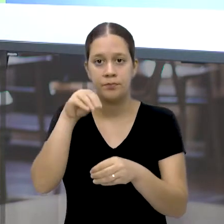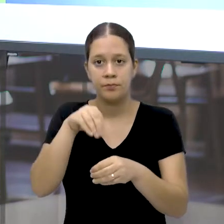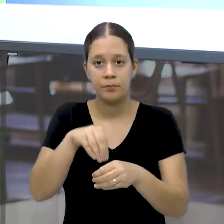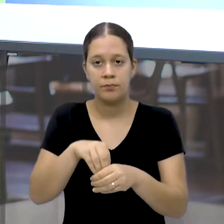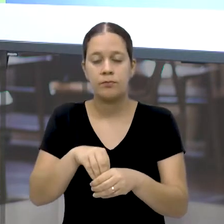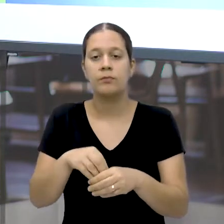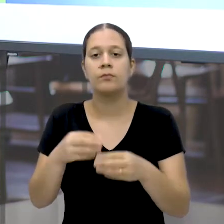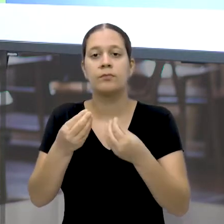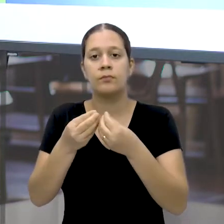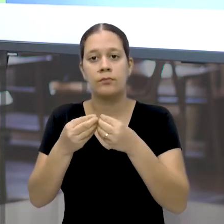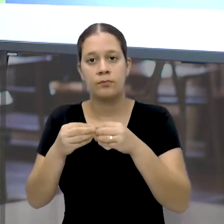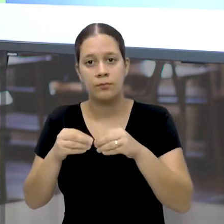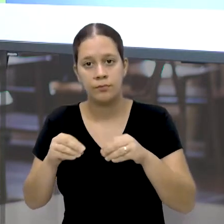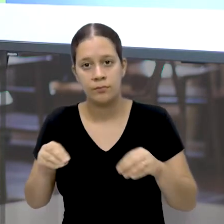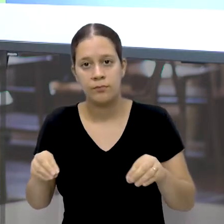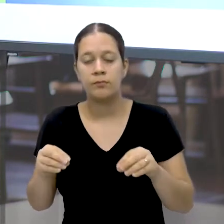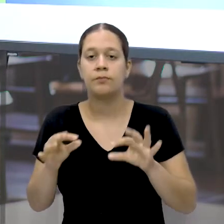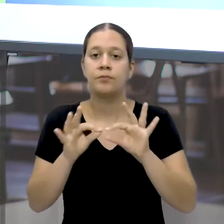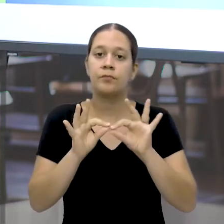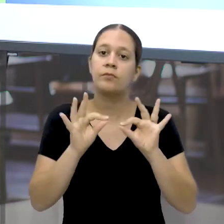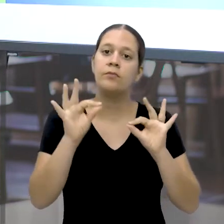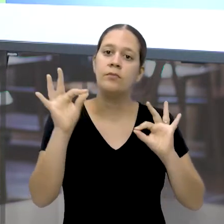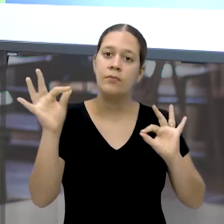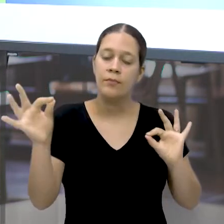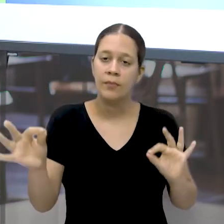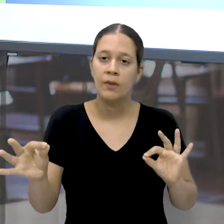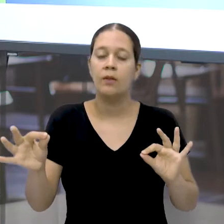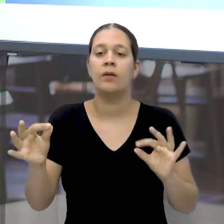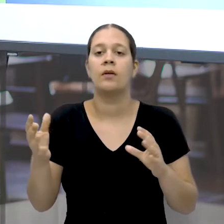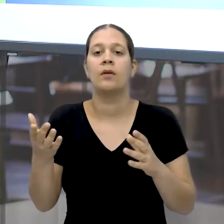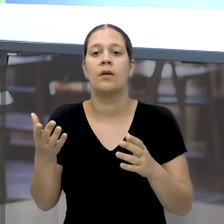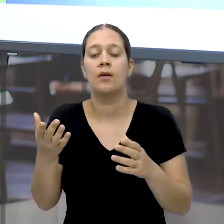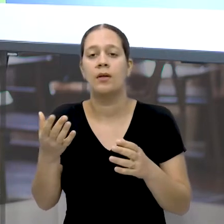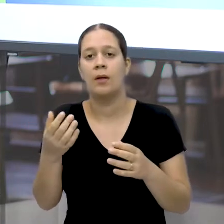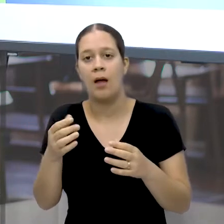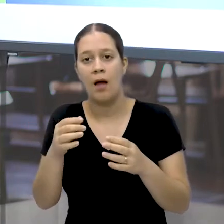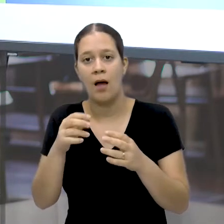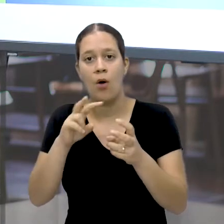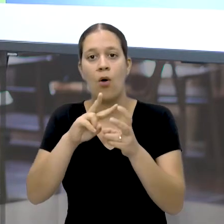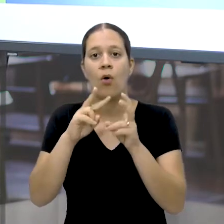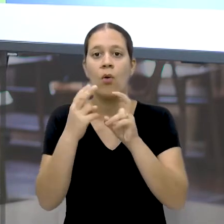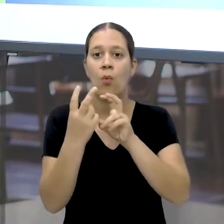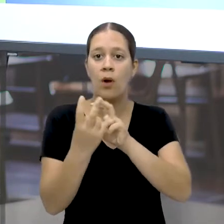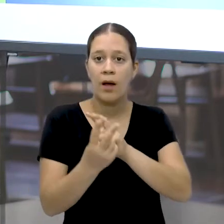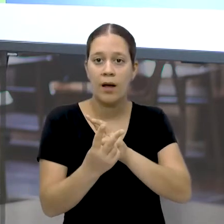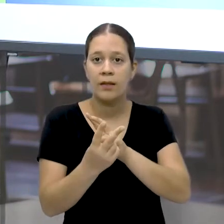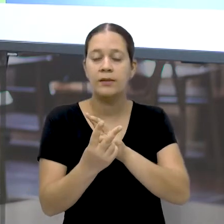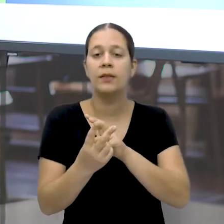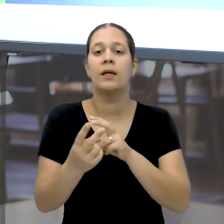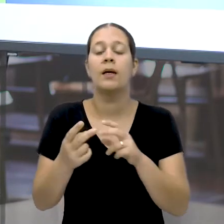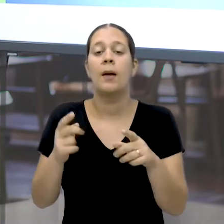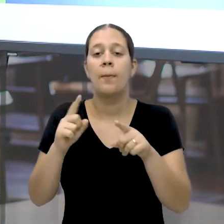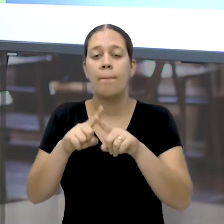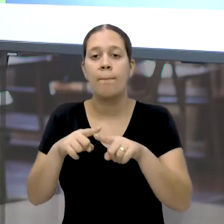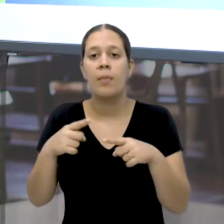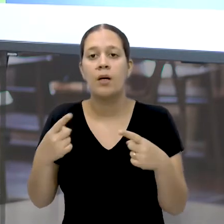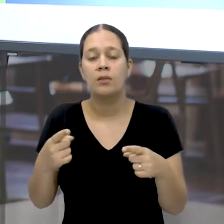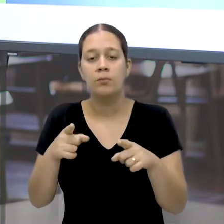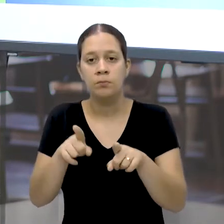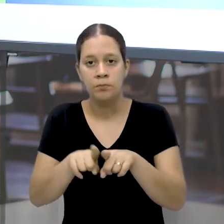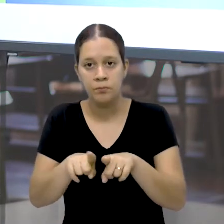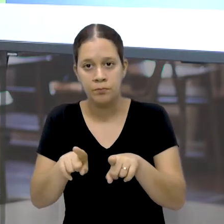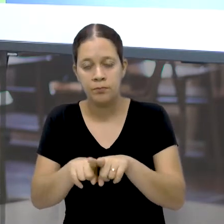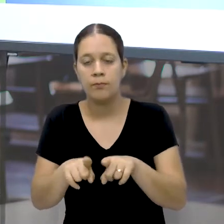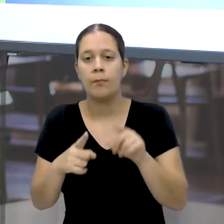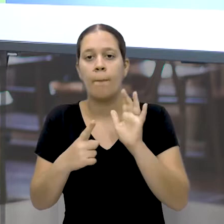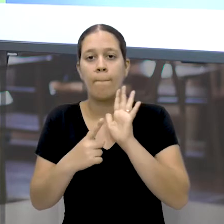prejuízo Estar longe da sala de aula Com as aulas remotas Com as aulas online Mas também Ela mostra